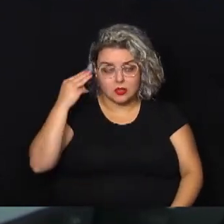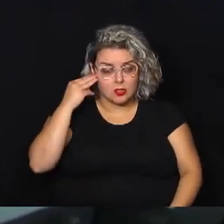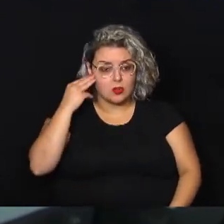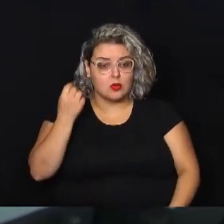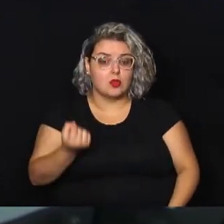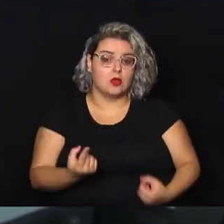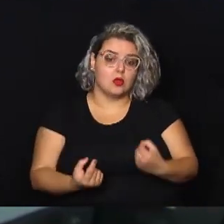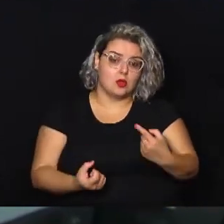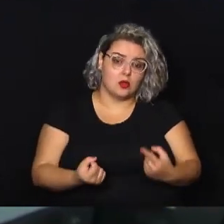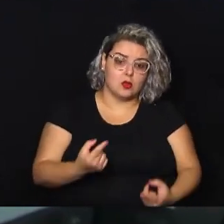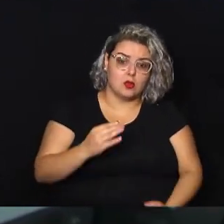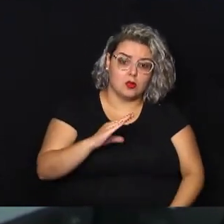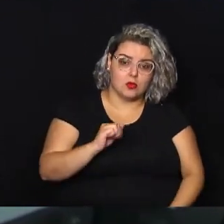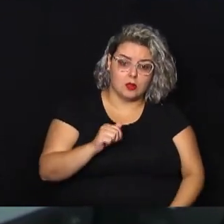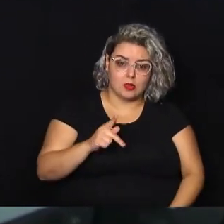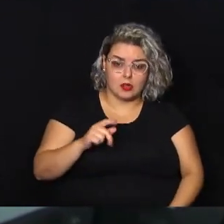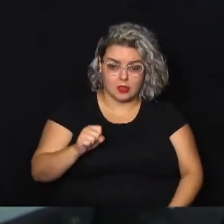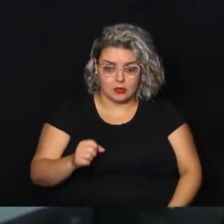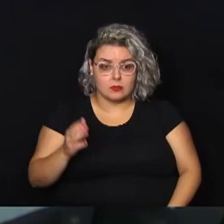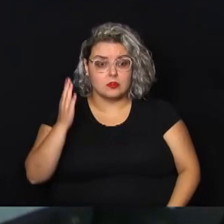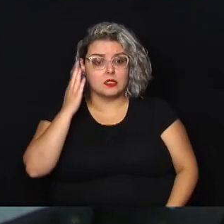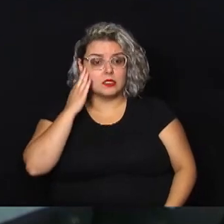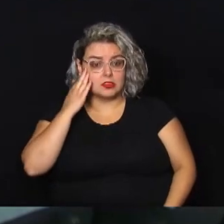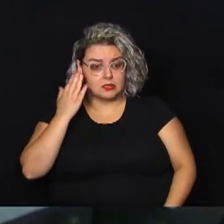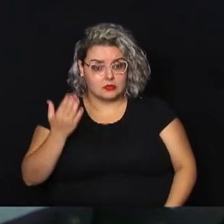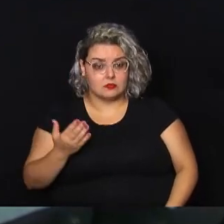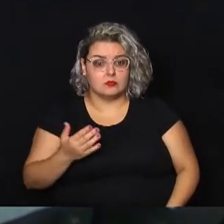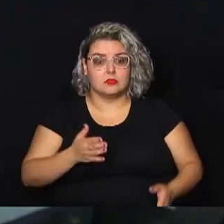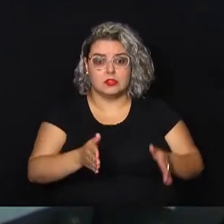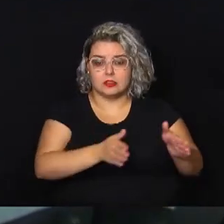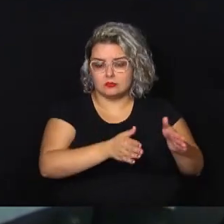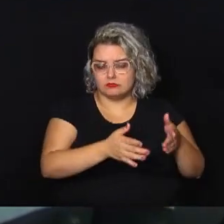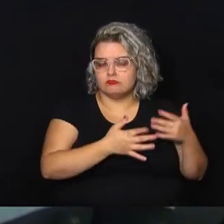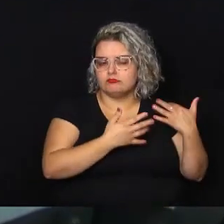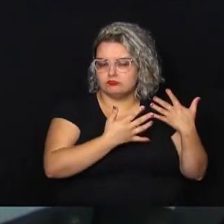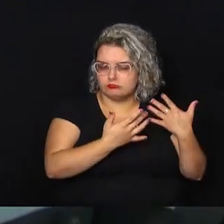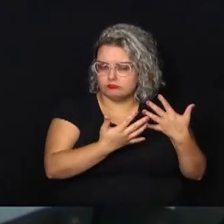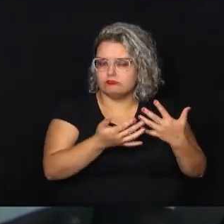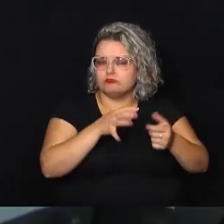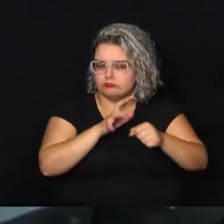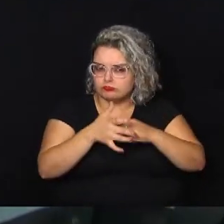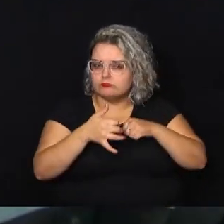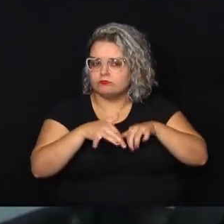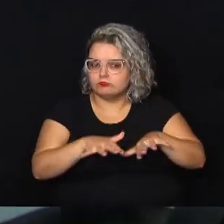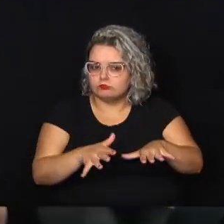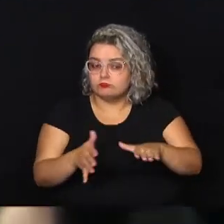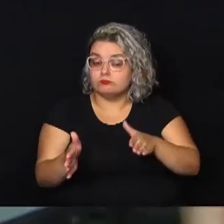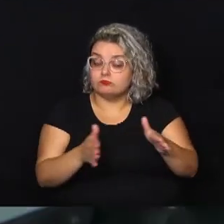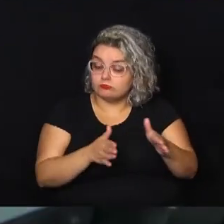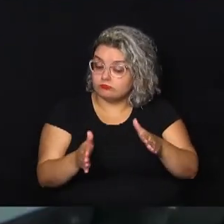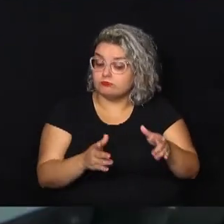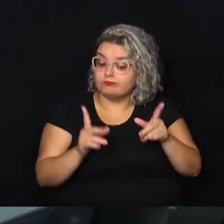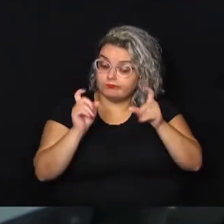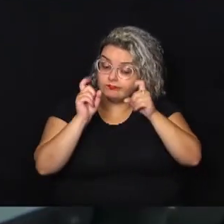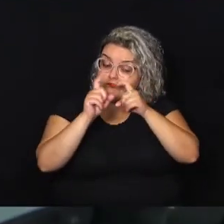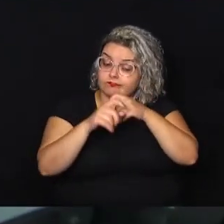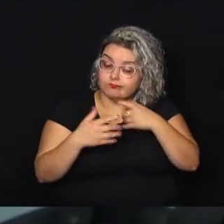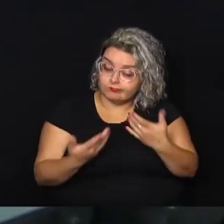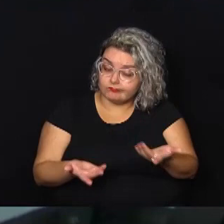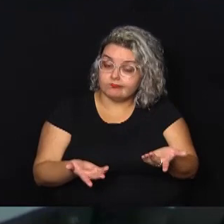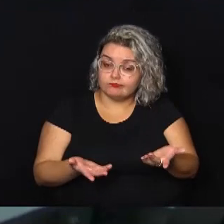CAPs que a gente sabe que passaram, no último período da pandemia, passaram por uma situação muito complicada,